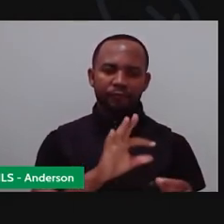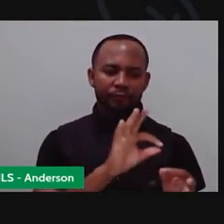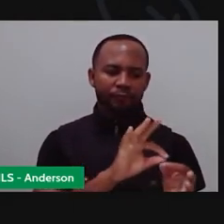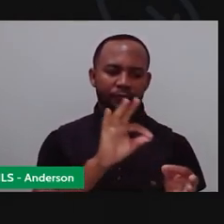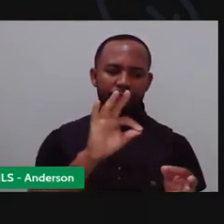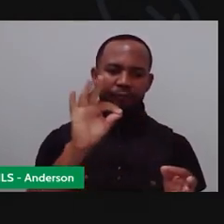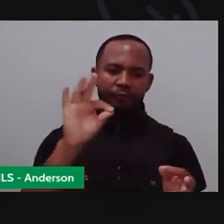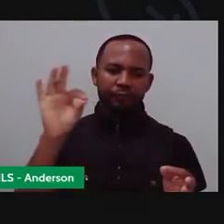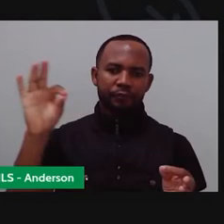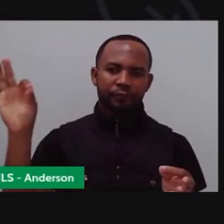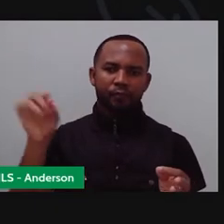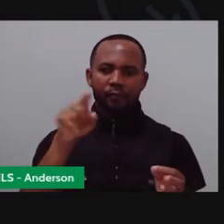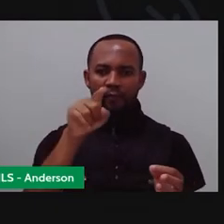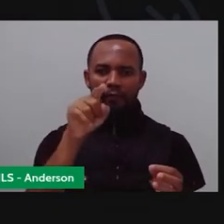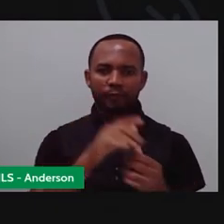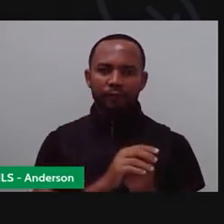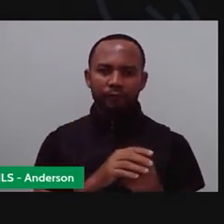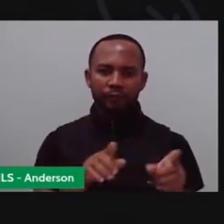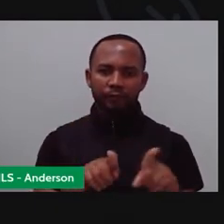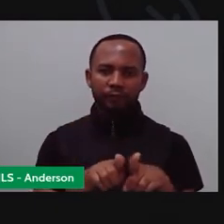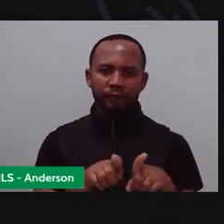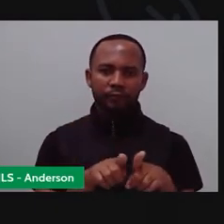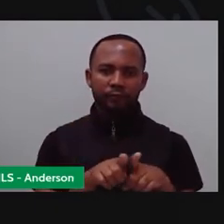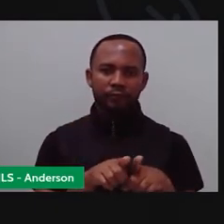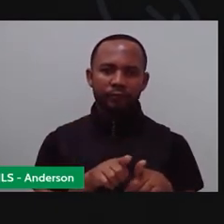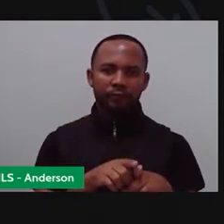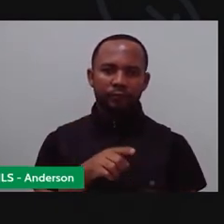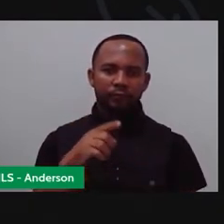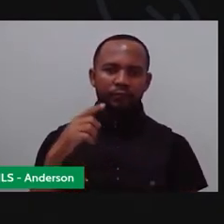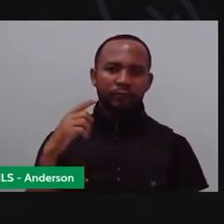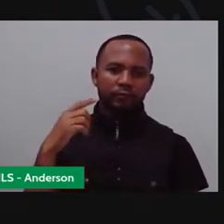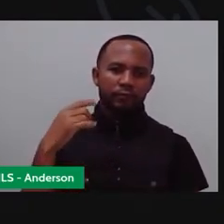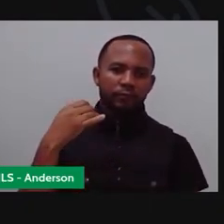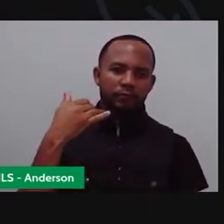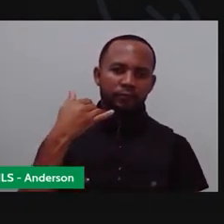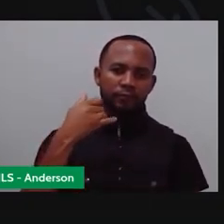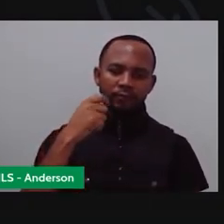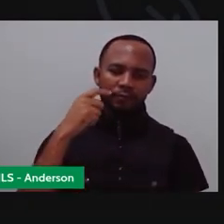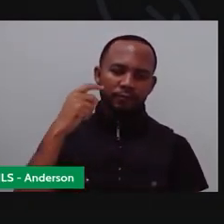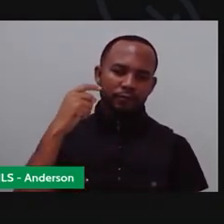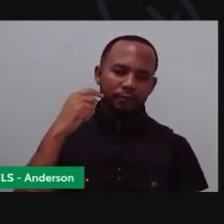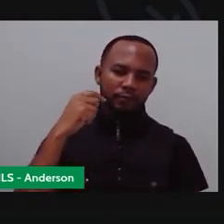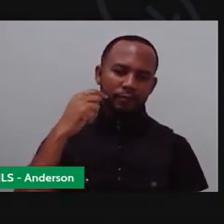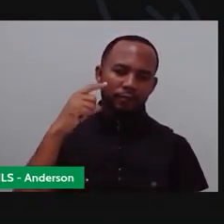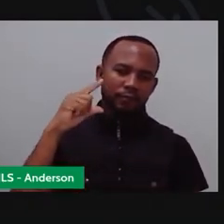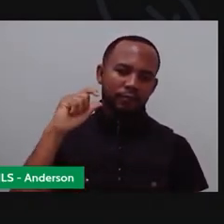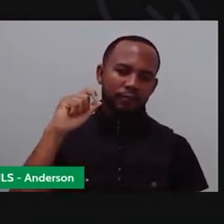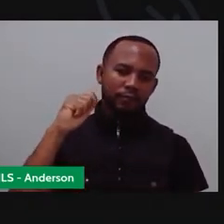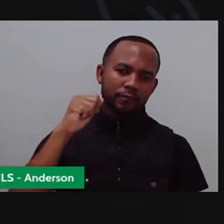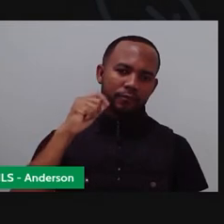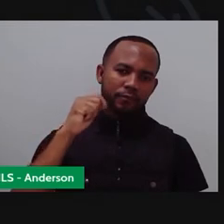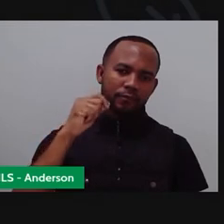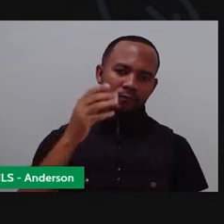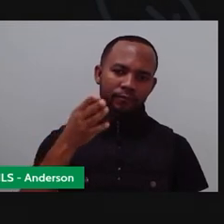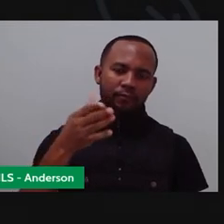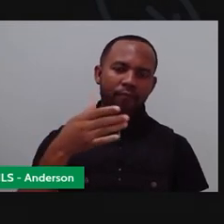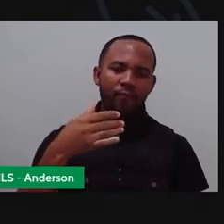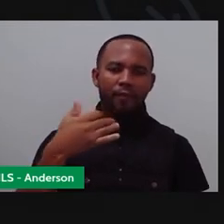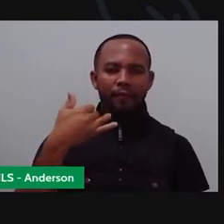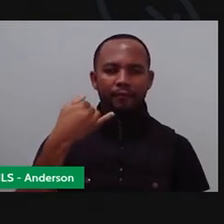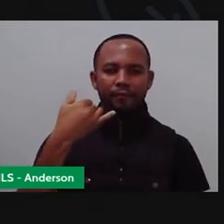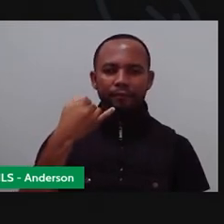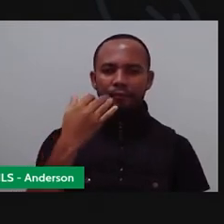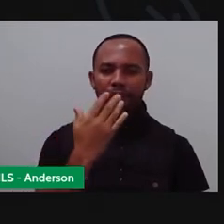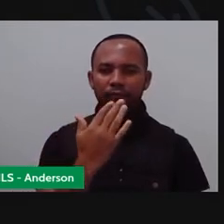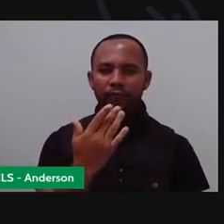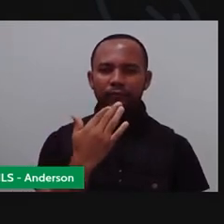está lá, né? Trouxe aqui, ó, canetinha colorida para vocês, tá? Pra vai colocar aqui. A gente vai precisar de uma